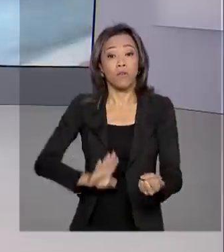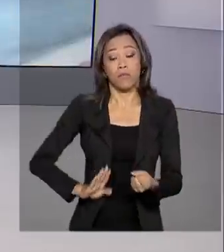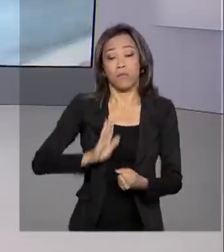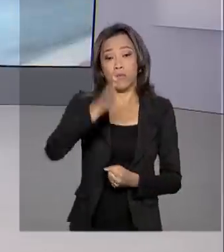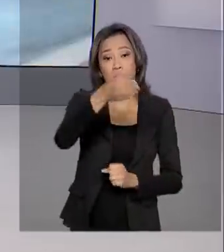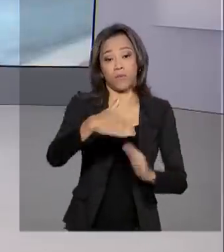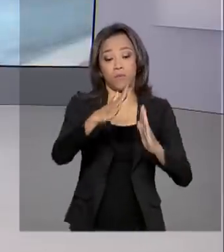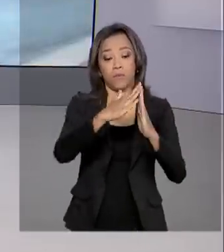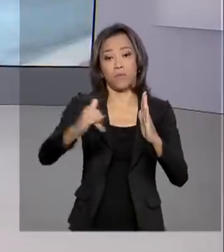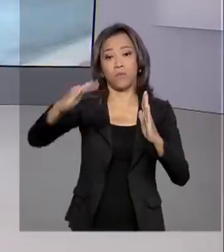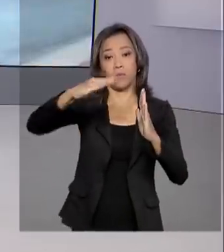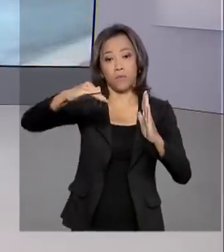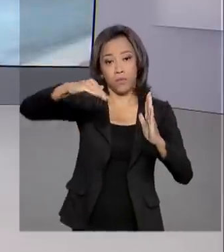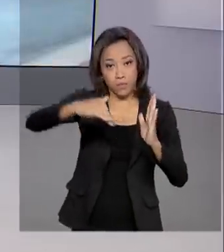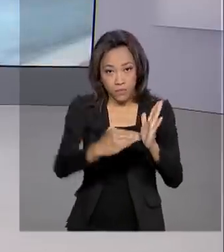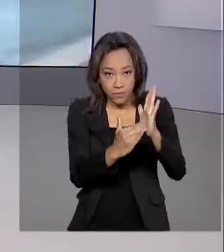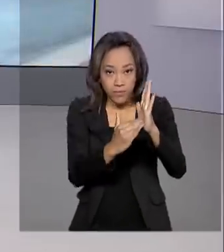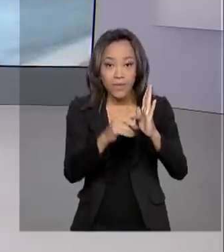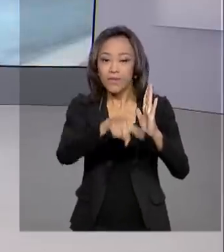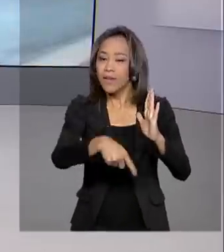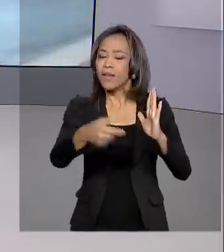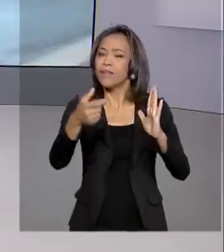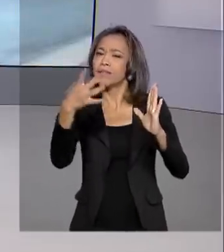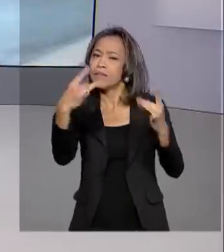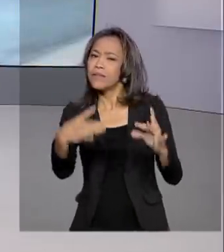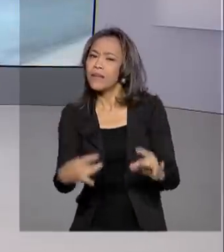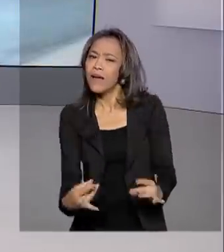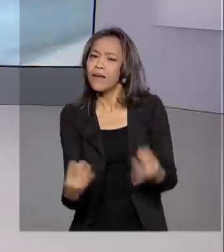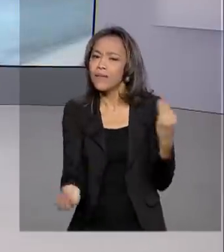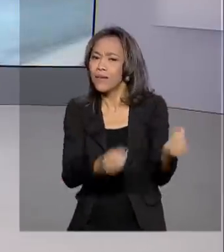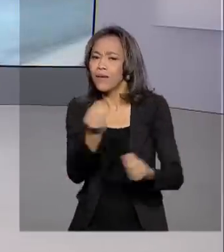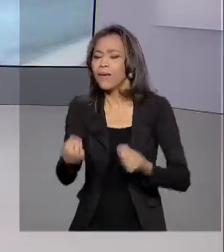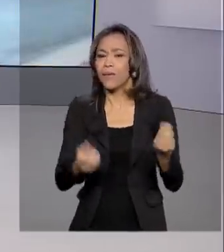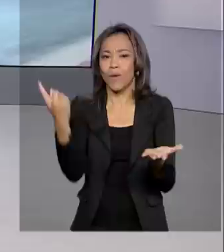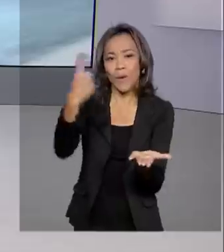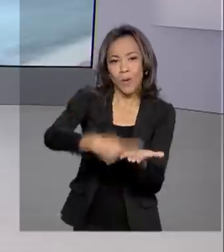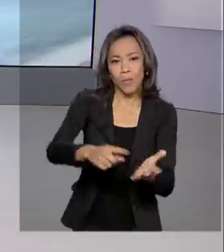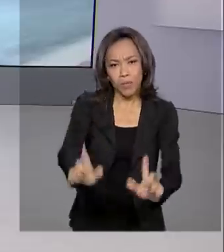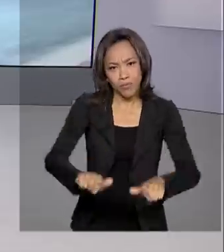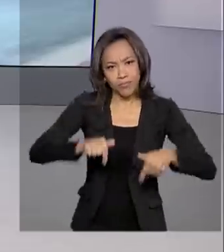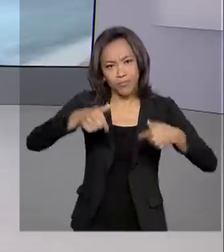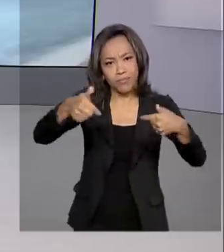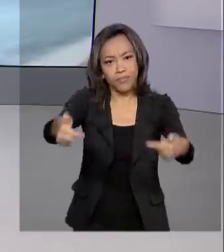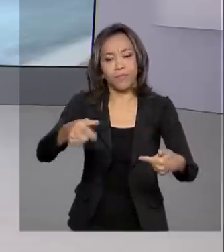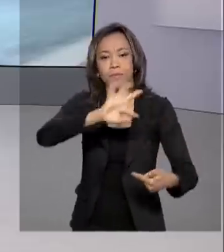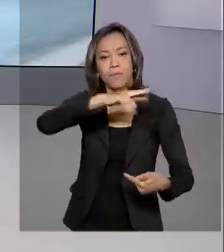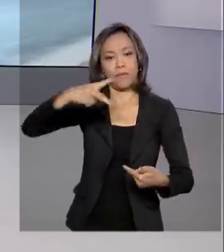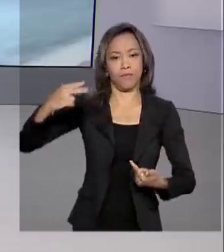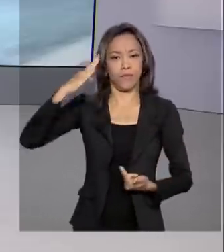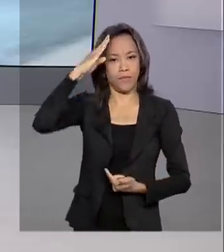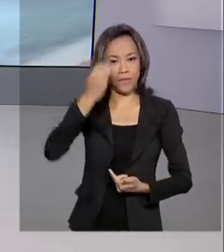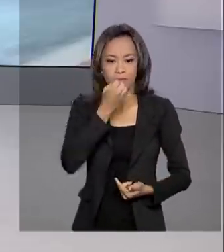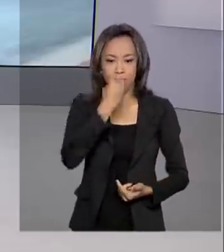Repórter Lucena Colares, de Holanda, traz os detalhes para a gente dos compromissos do presidente Jair Bolsonaro. Bom dia, Lu.